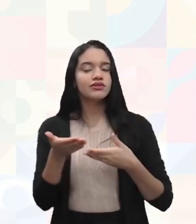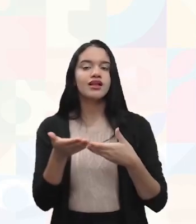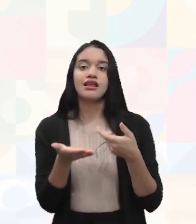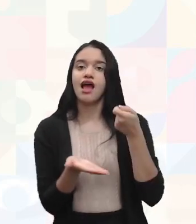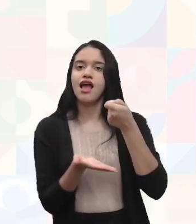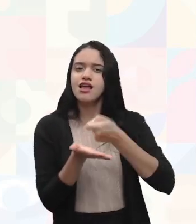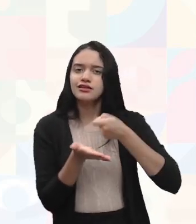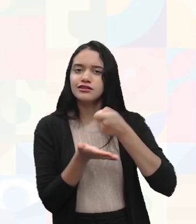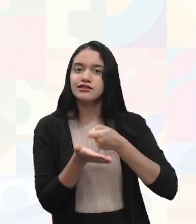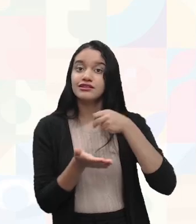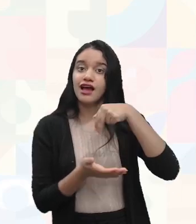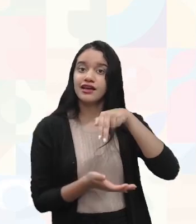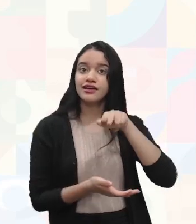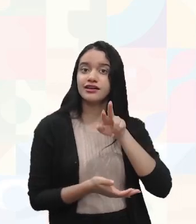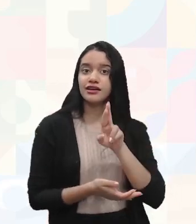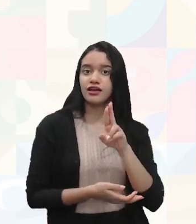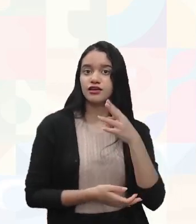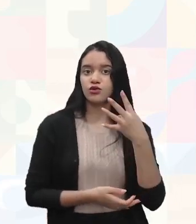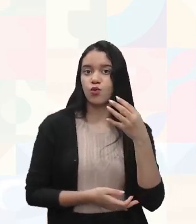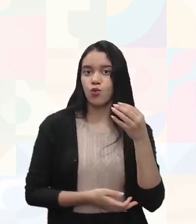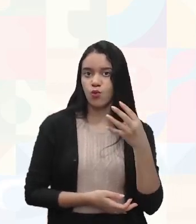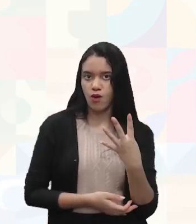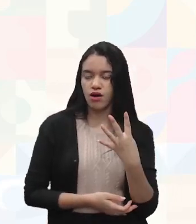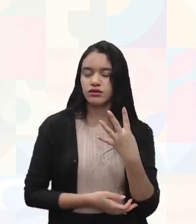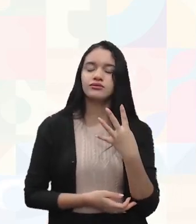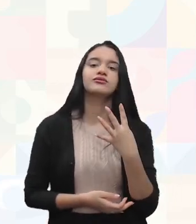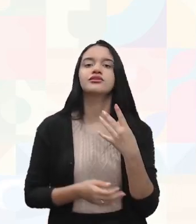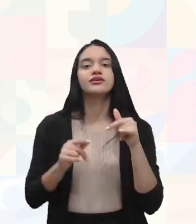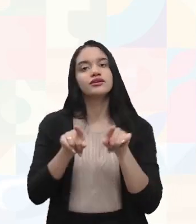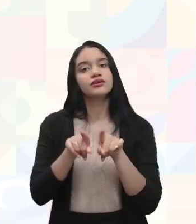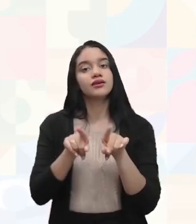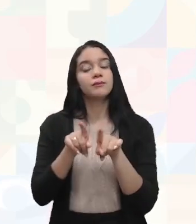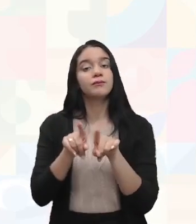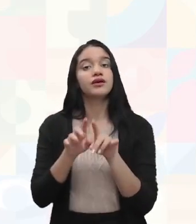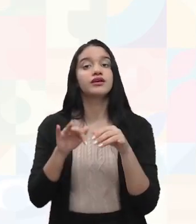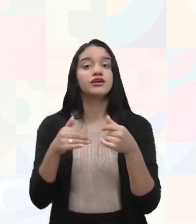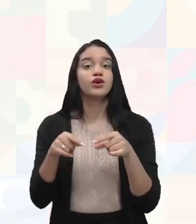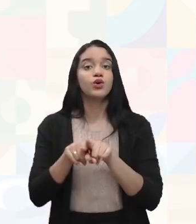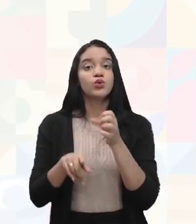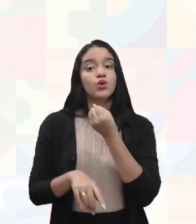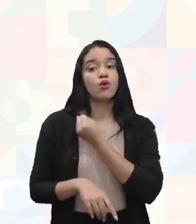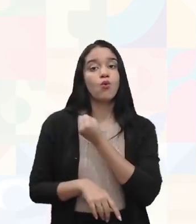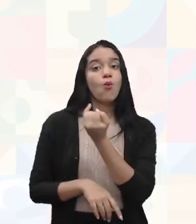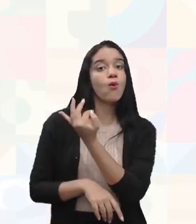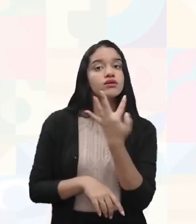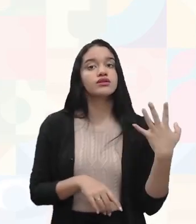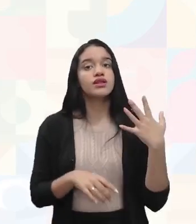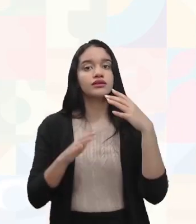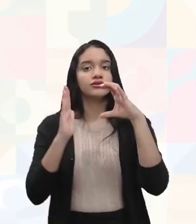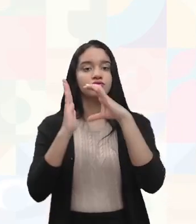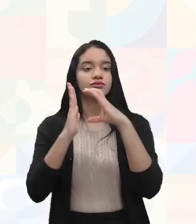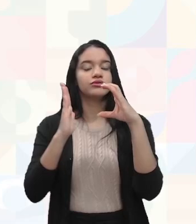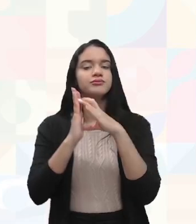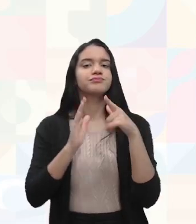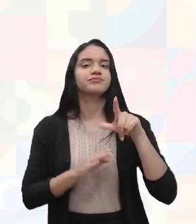exigência da NR4, de acordo com o número de funcionários, mas mesmo assim a gente tem uma